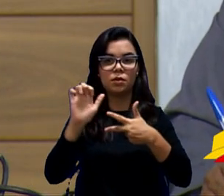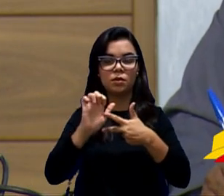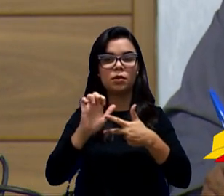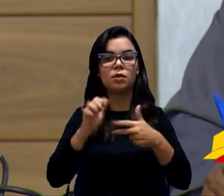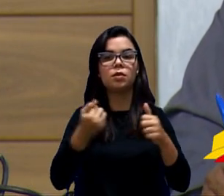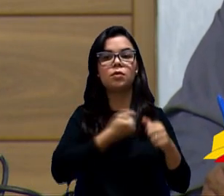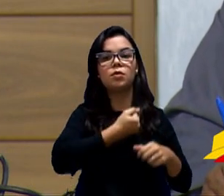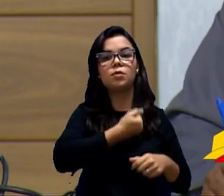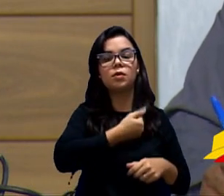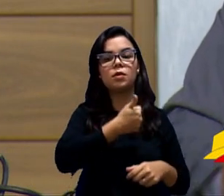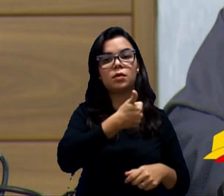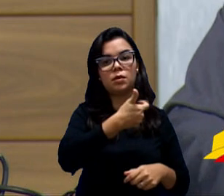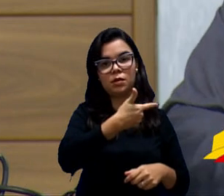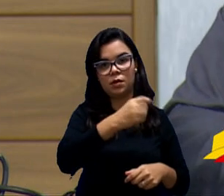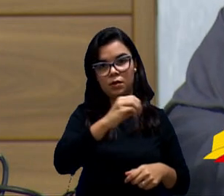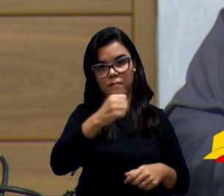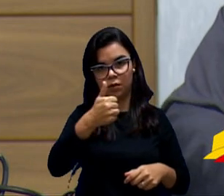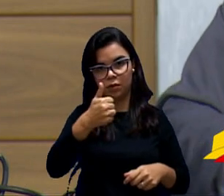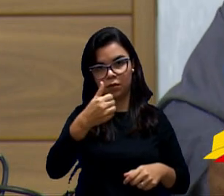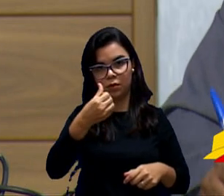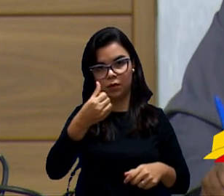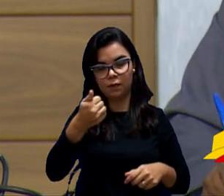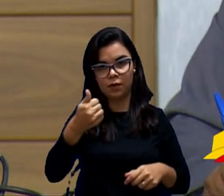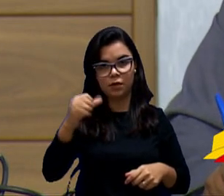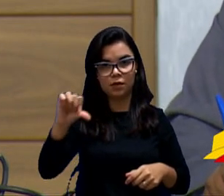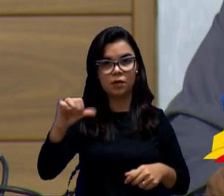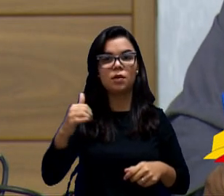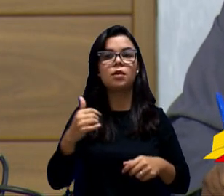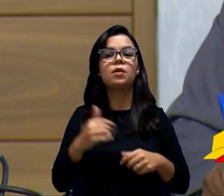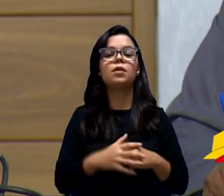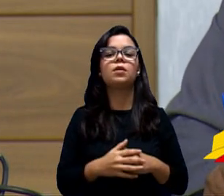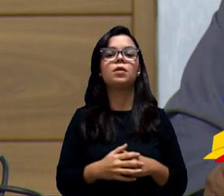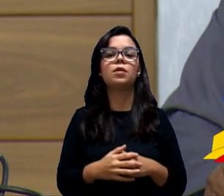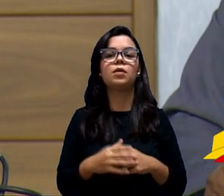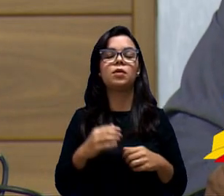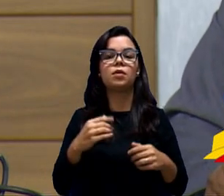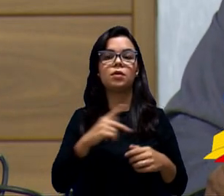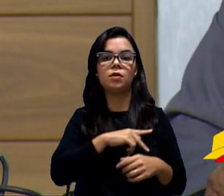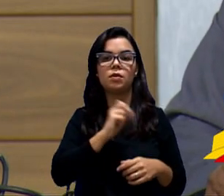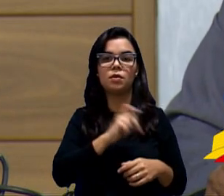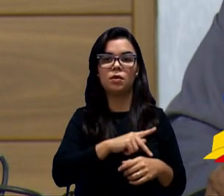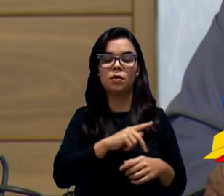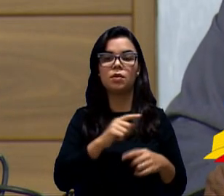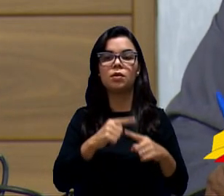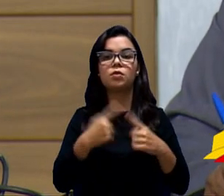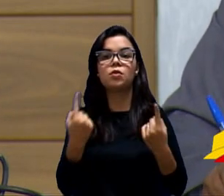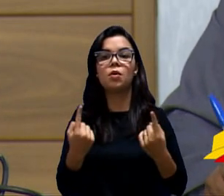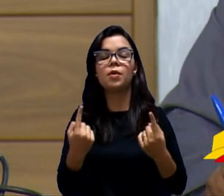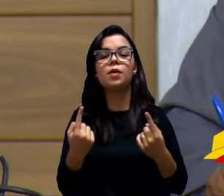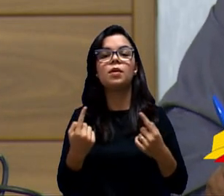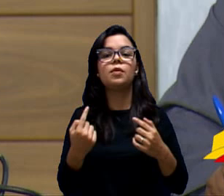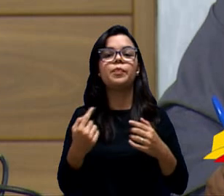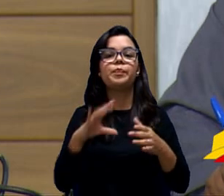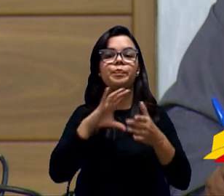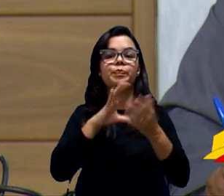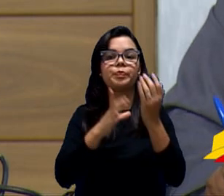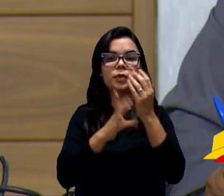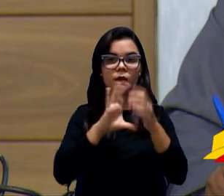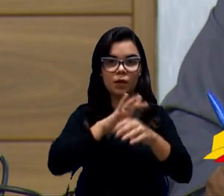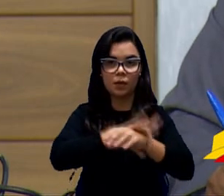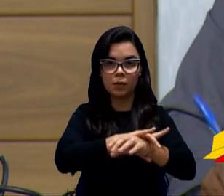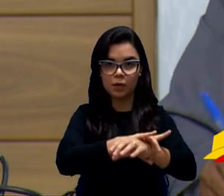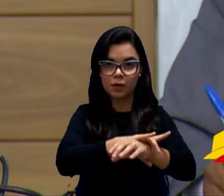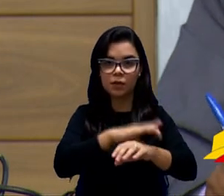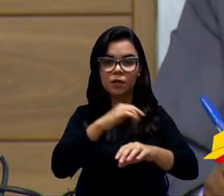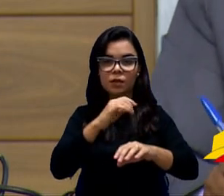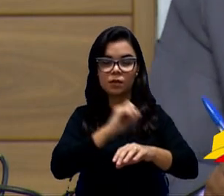.965, de 19 de setembro de 2014, da Outro Providência. Sobre aposentados... Peço